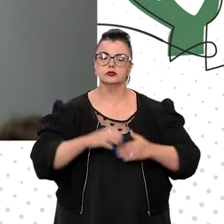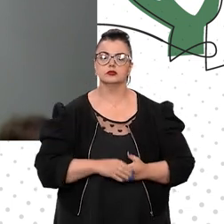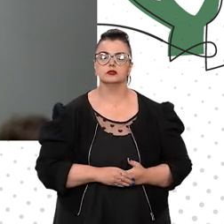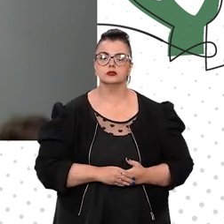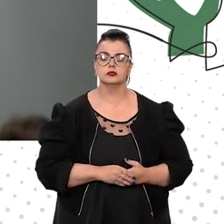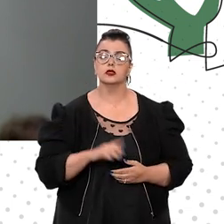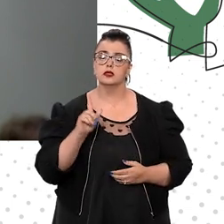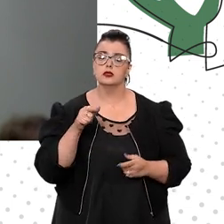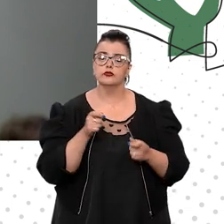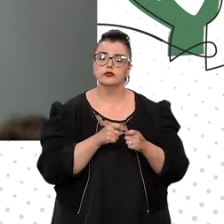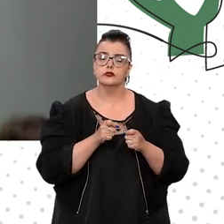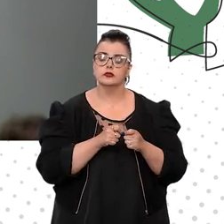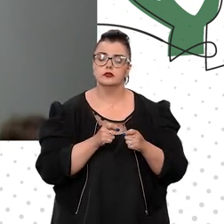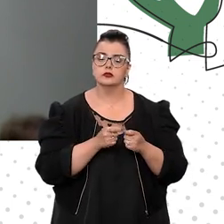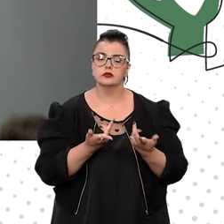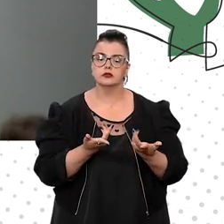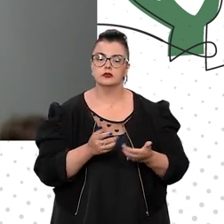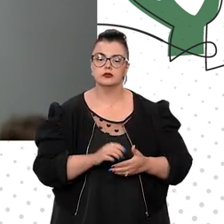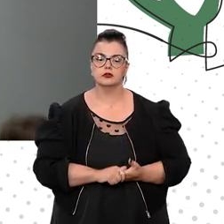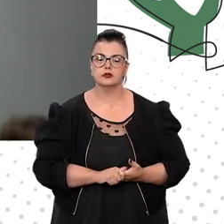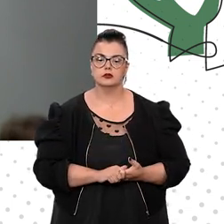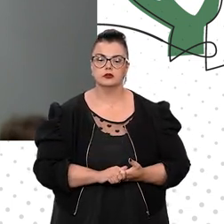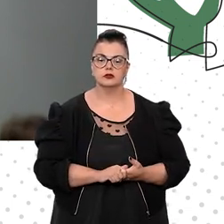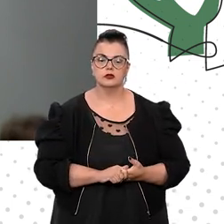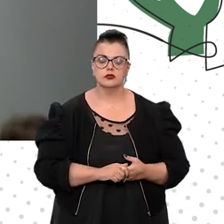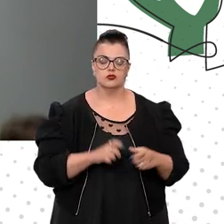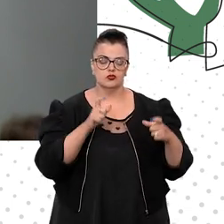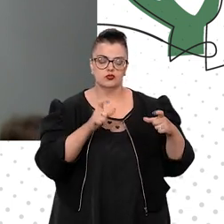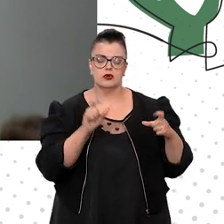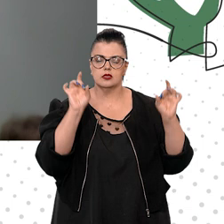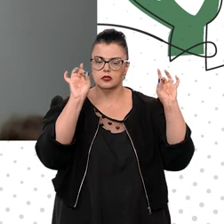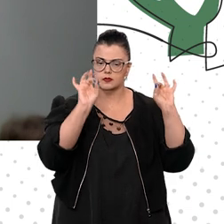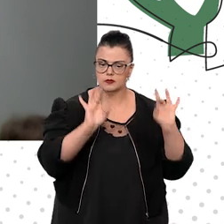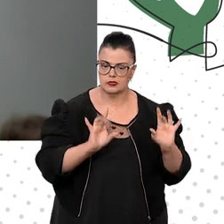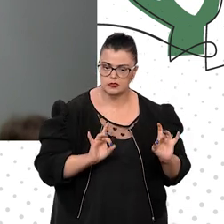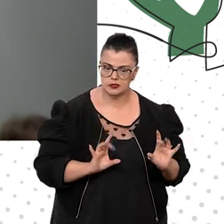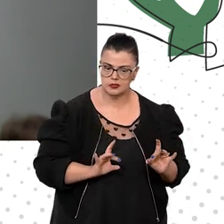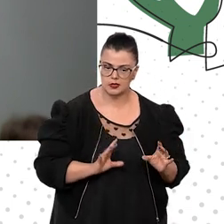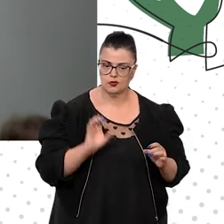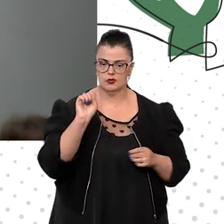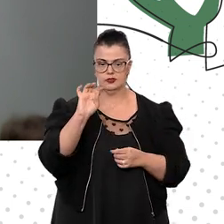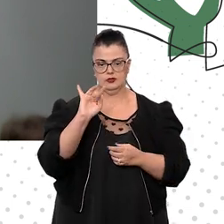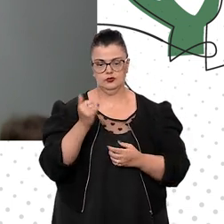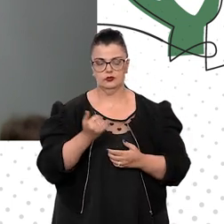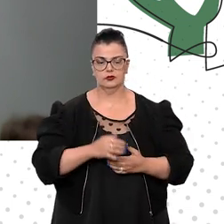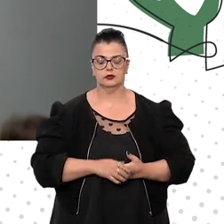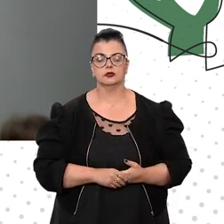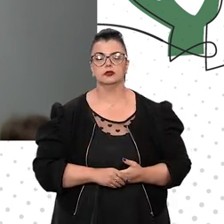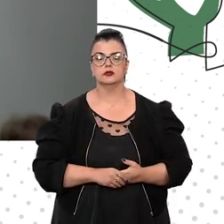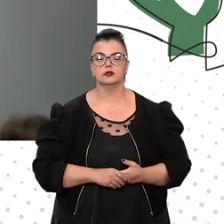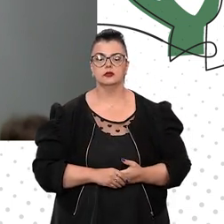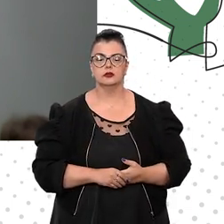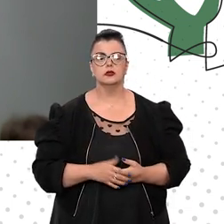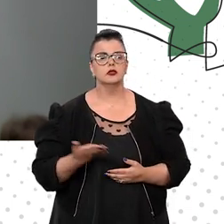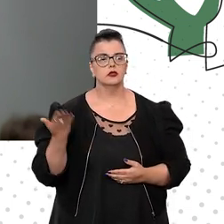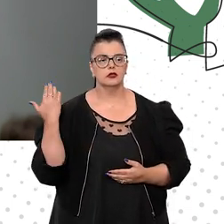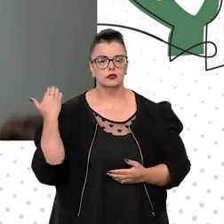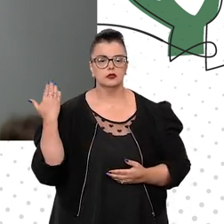feita no lugar nobre do STJ. Quando eu recebi